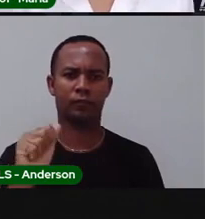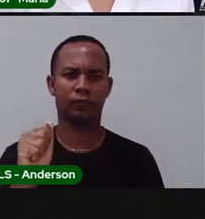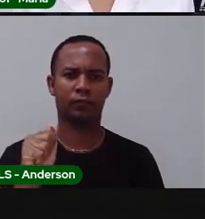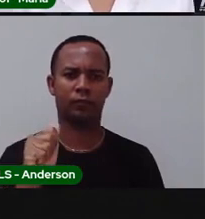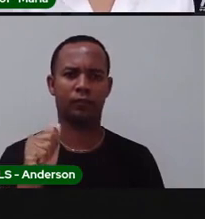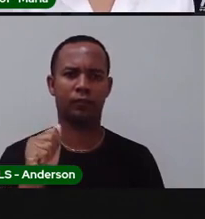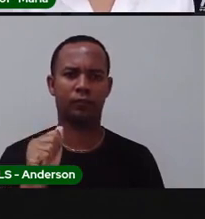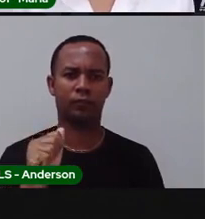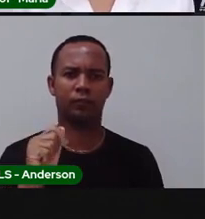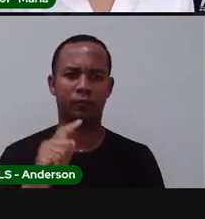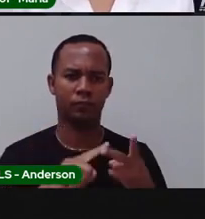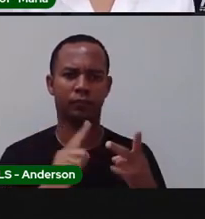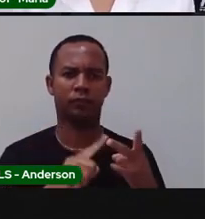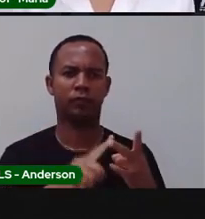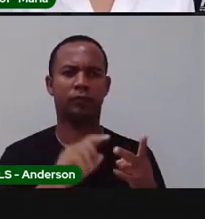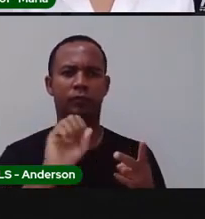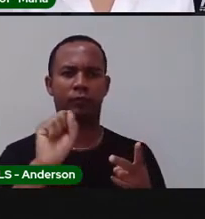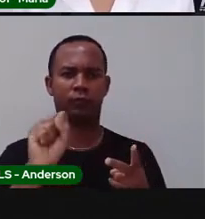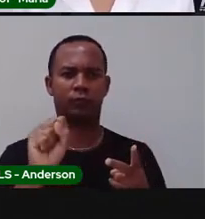País.